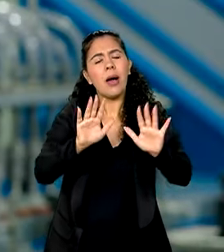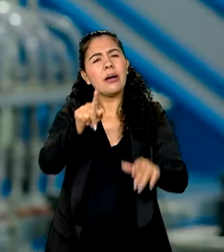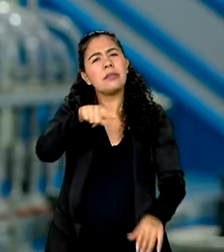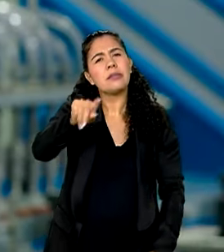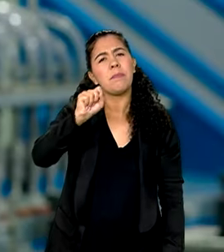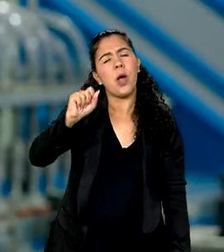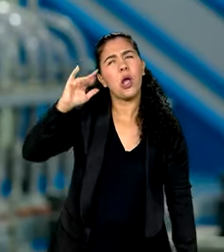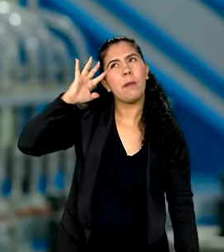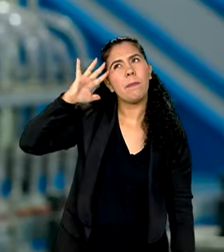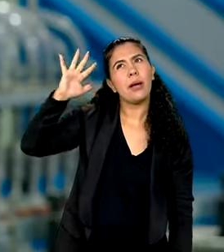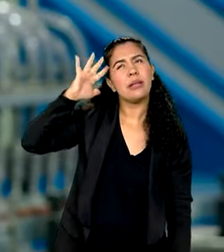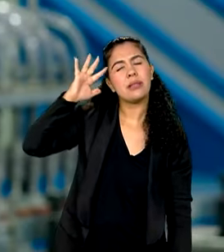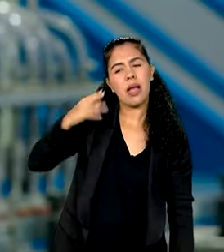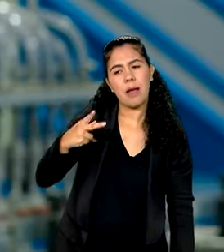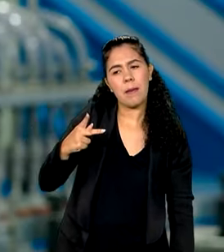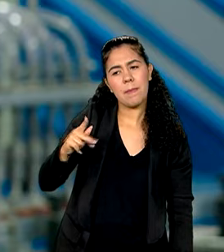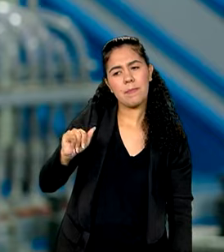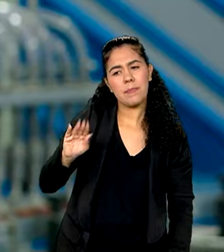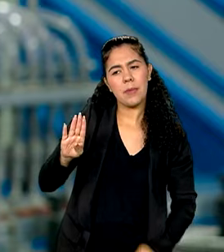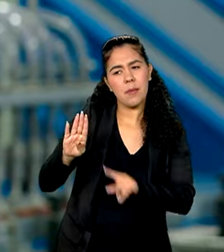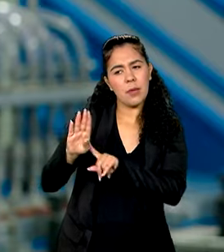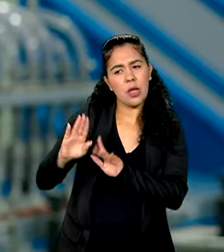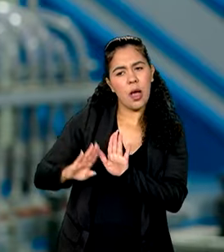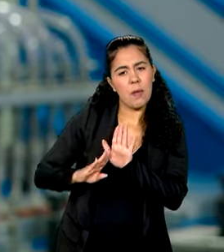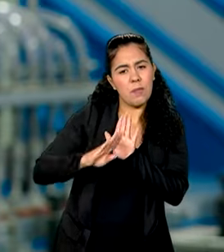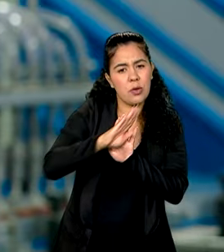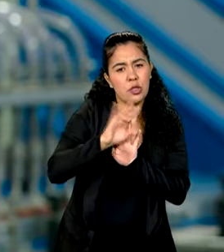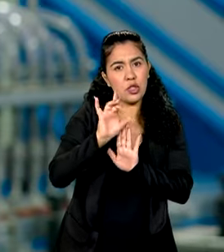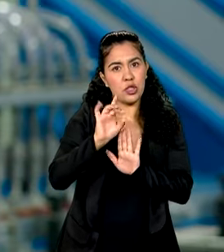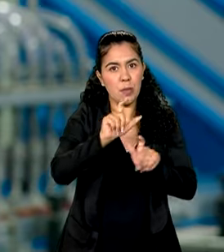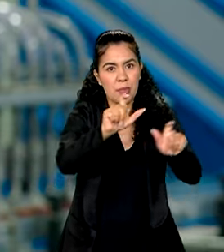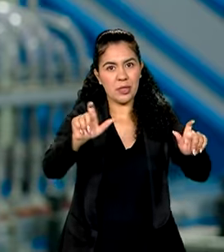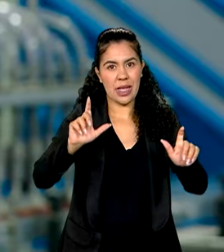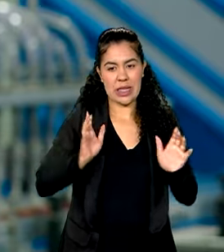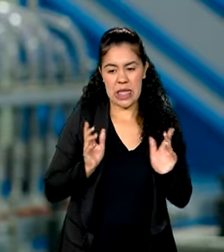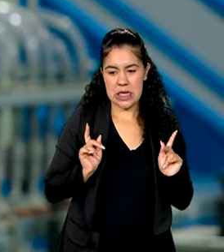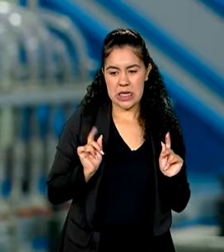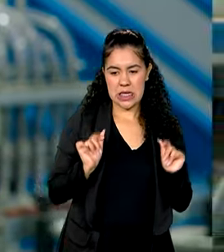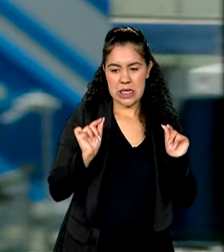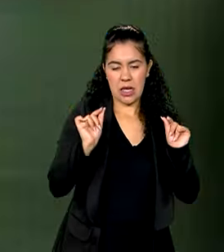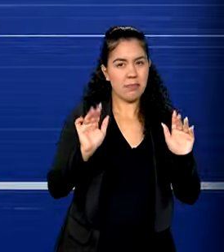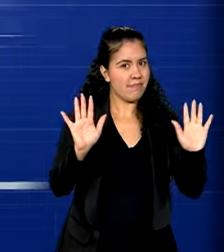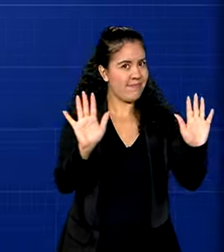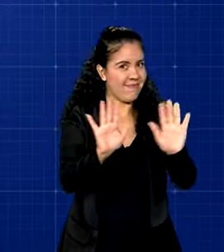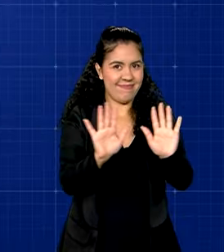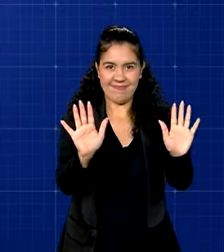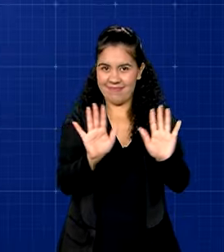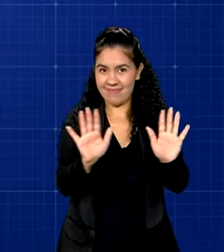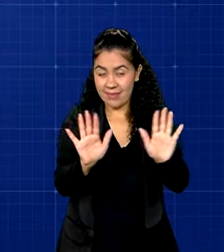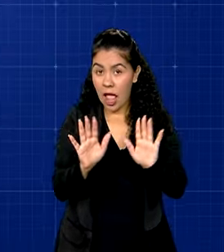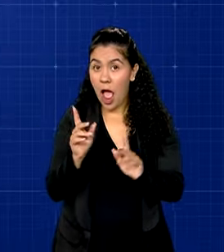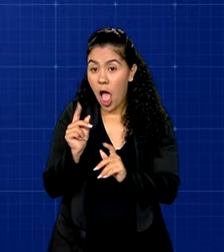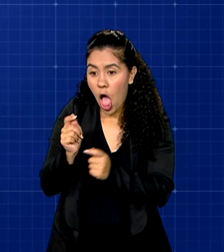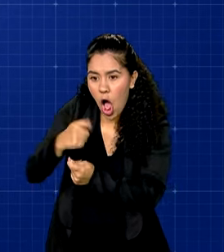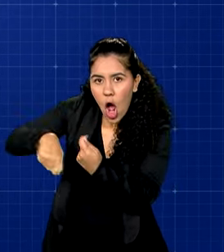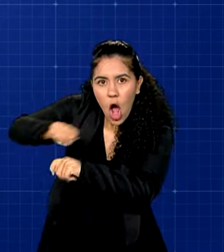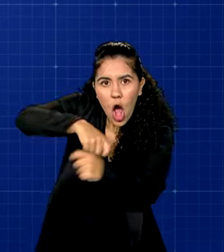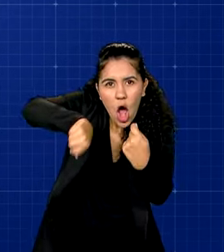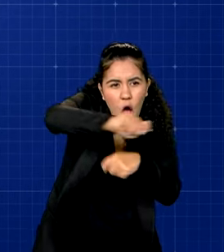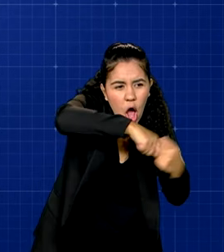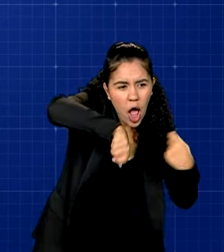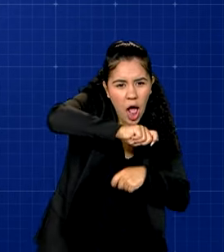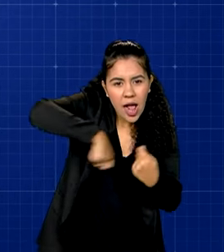pensar que o aumento do PIB só faz diferença para quem tem muito dinheiro. Nada disso. A economia aquecida é